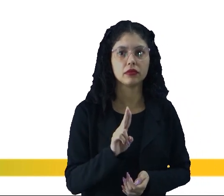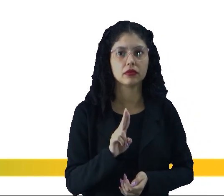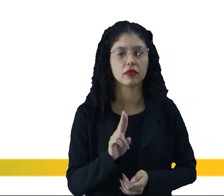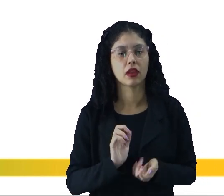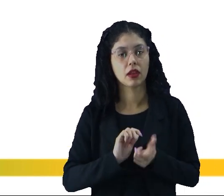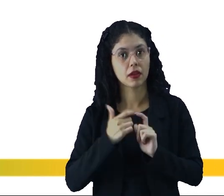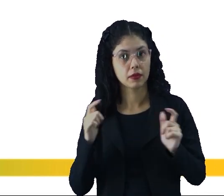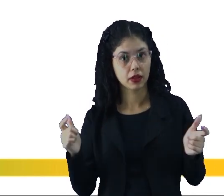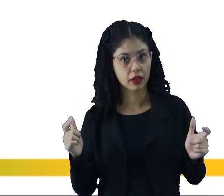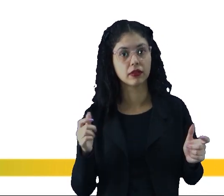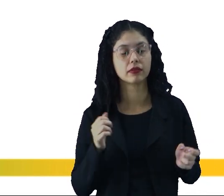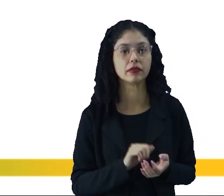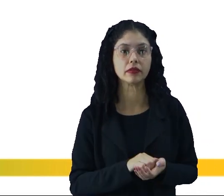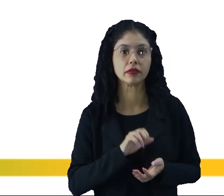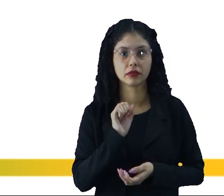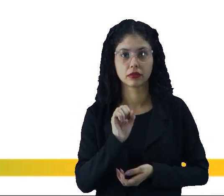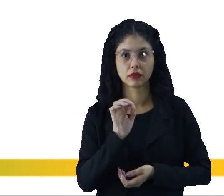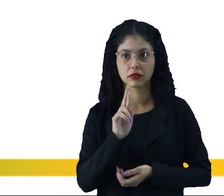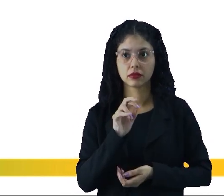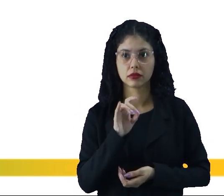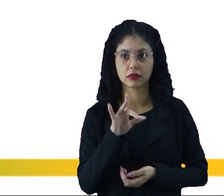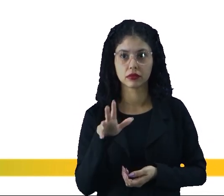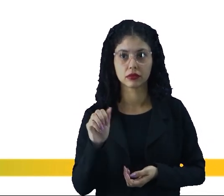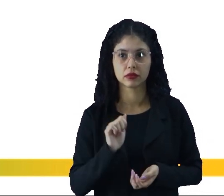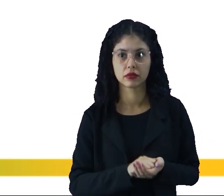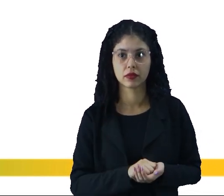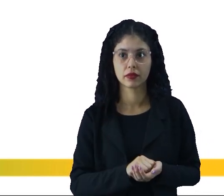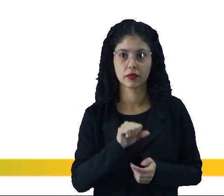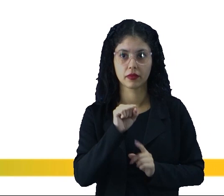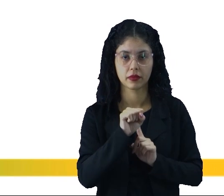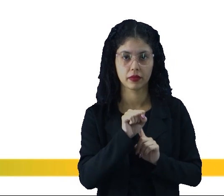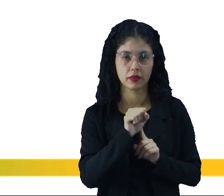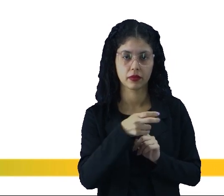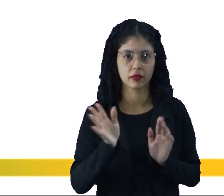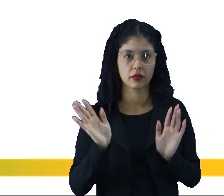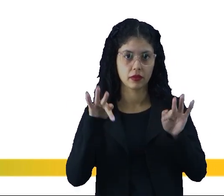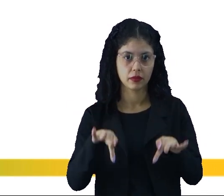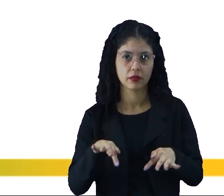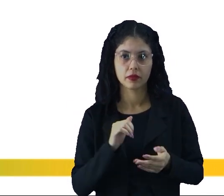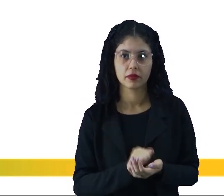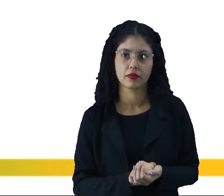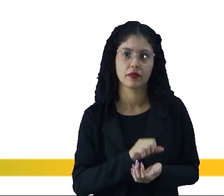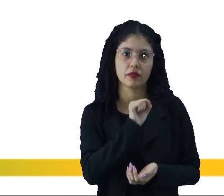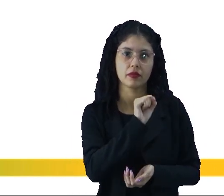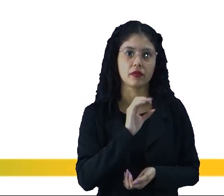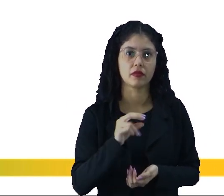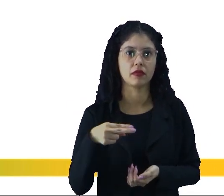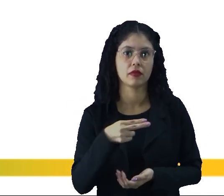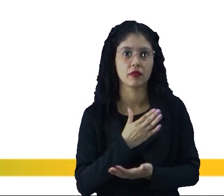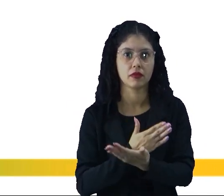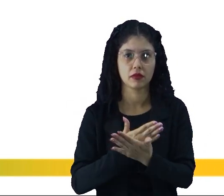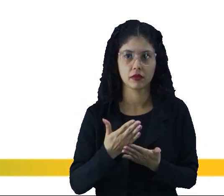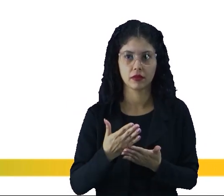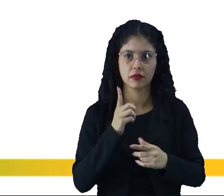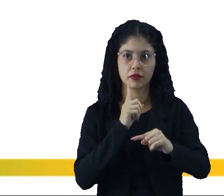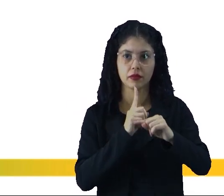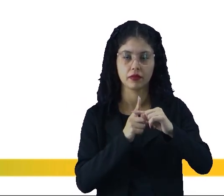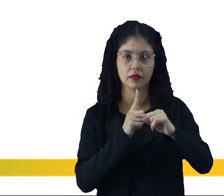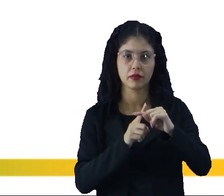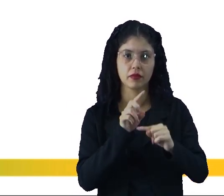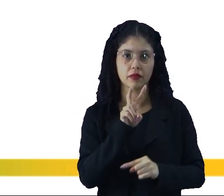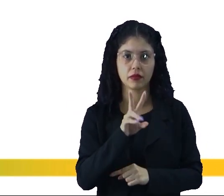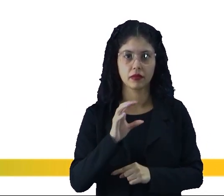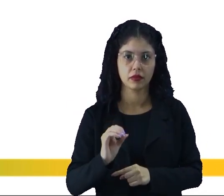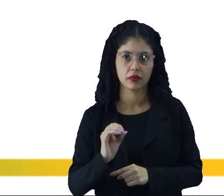porque é maior do que a do sorvete, né? Nós temos ali o S de posição final, o S0 de posição inicial,